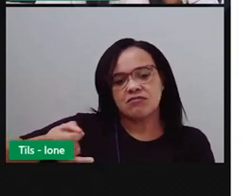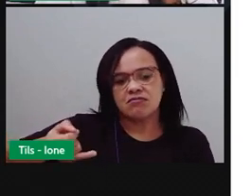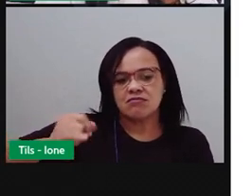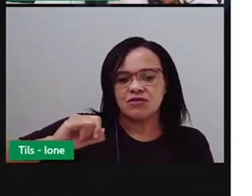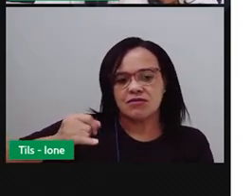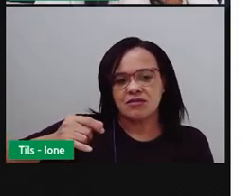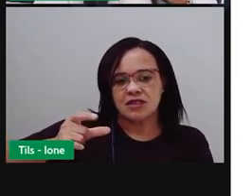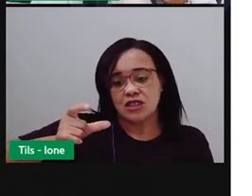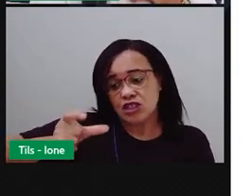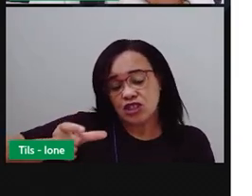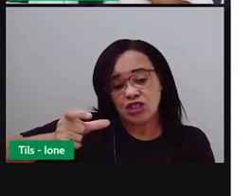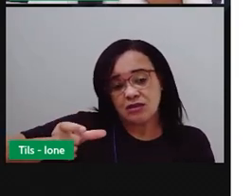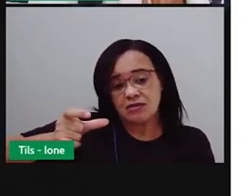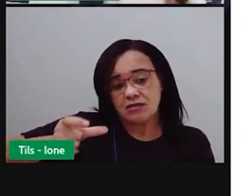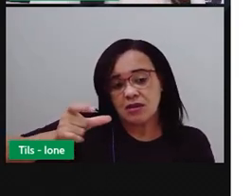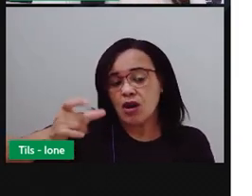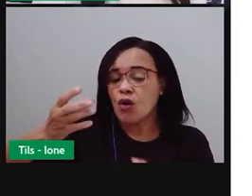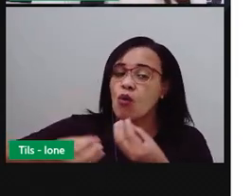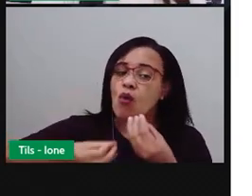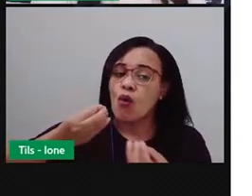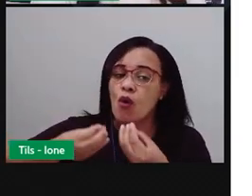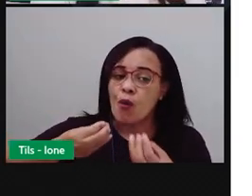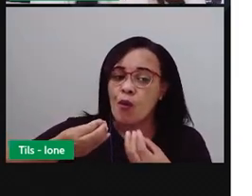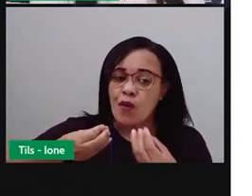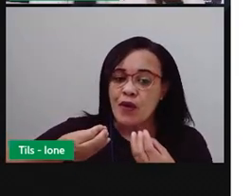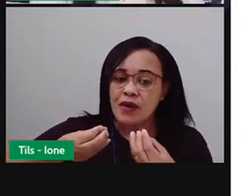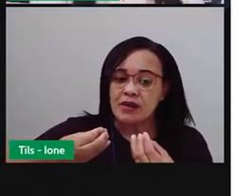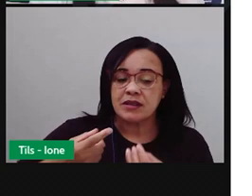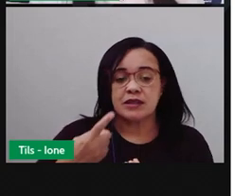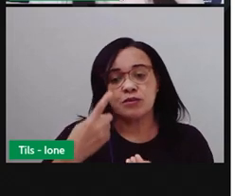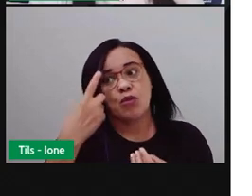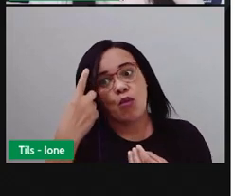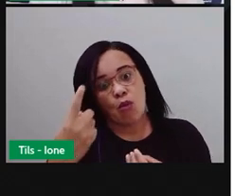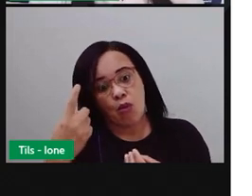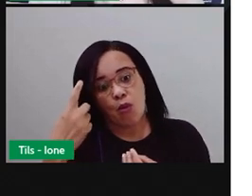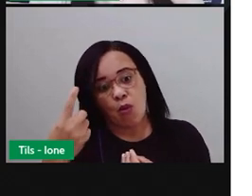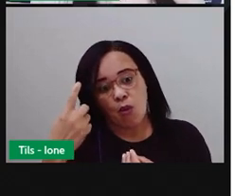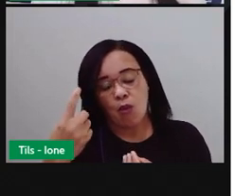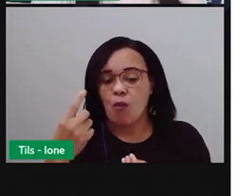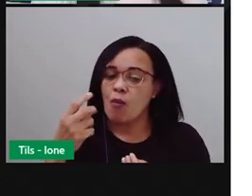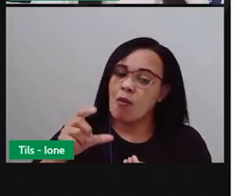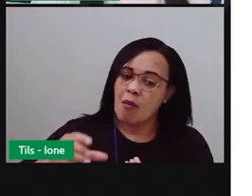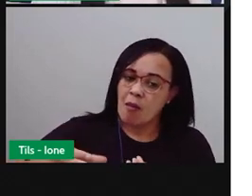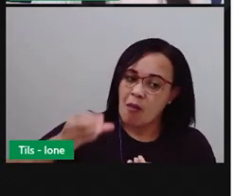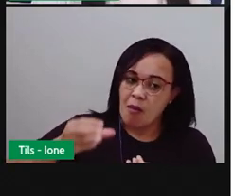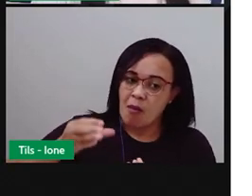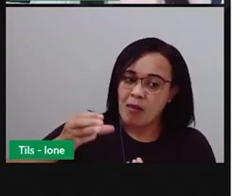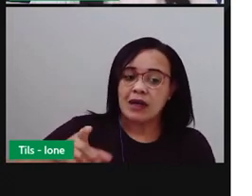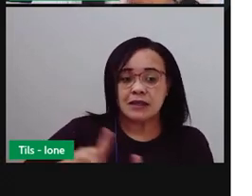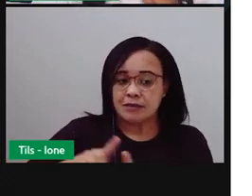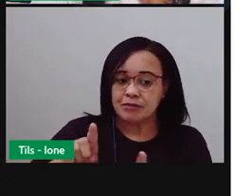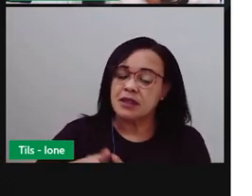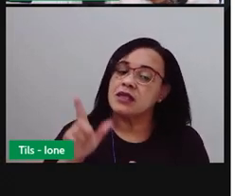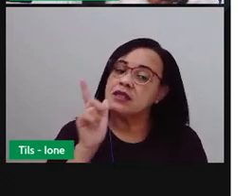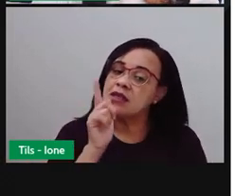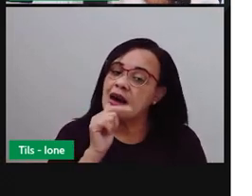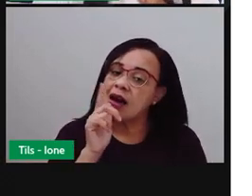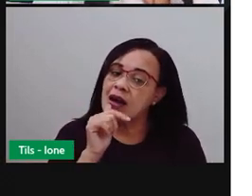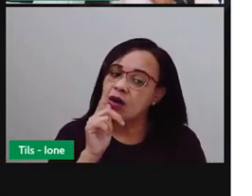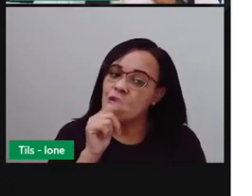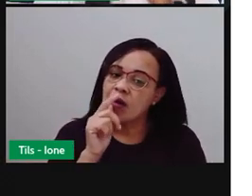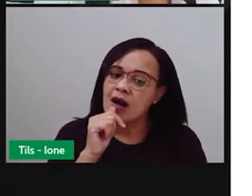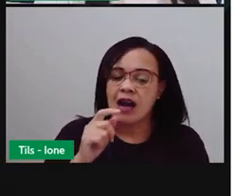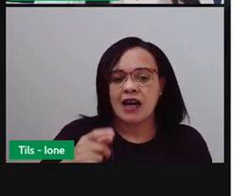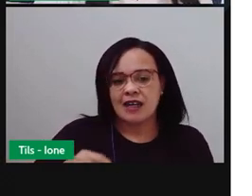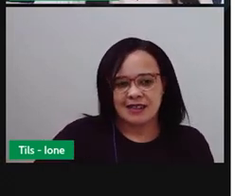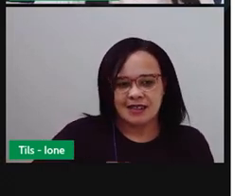xícara. Depois a gente vai ter uma xícara de água e uma